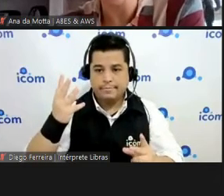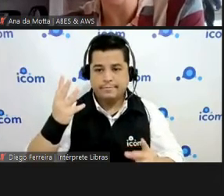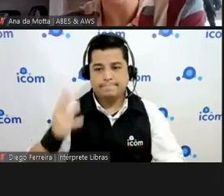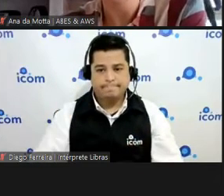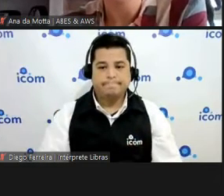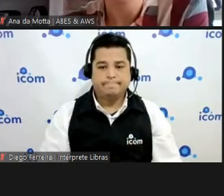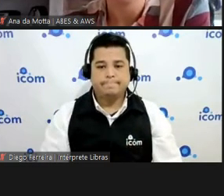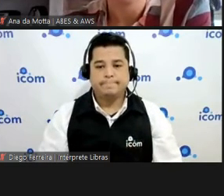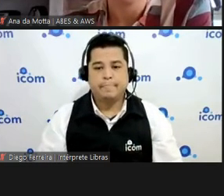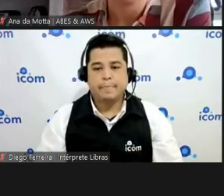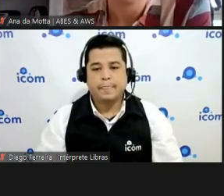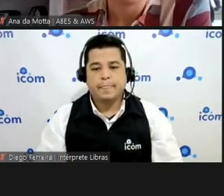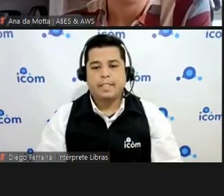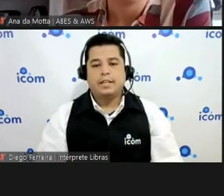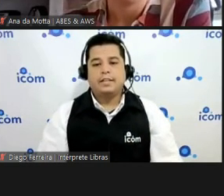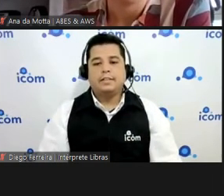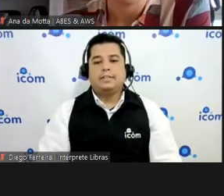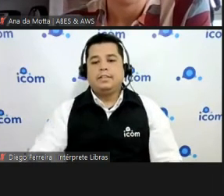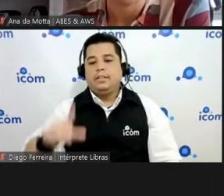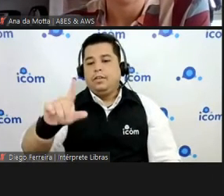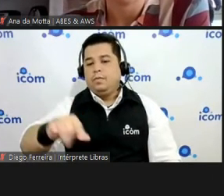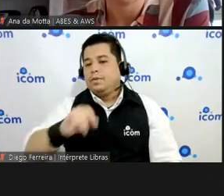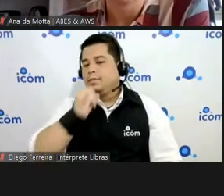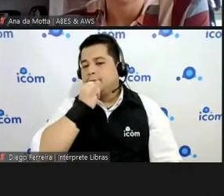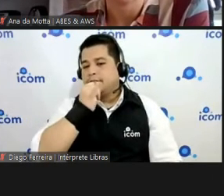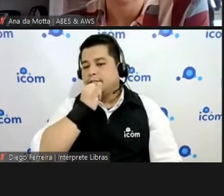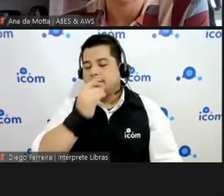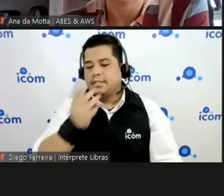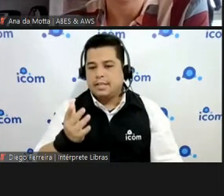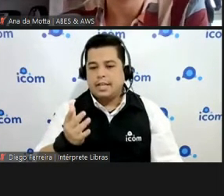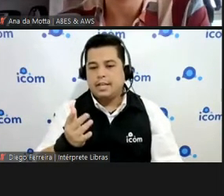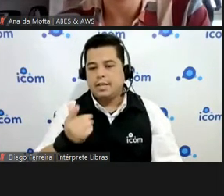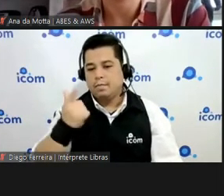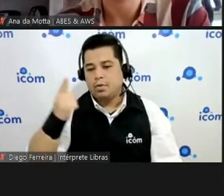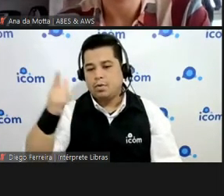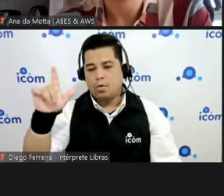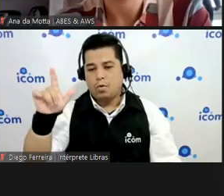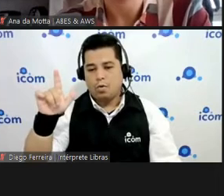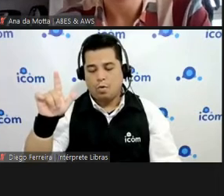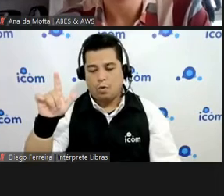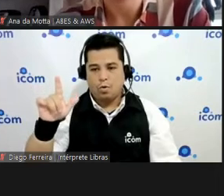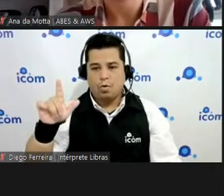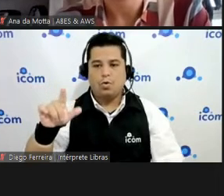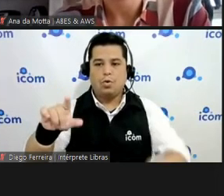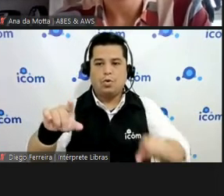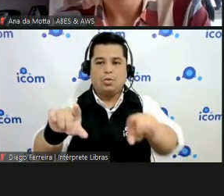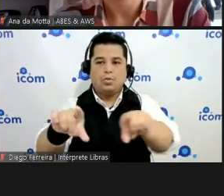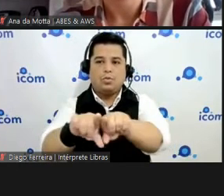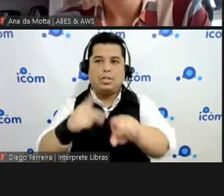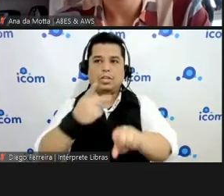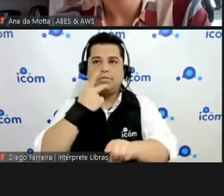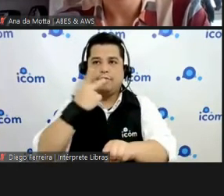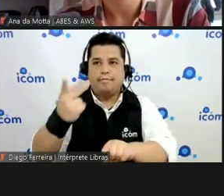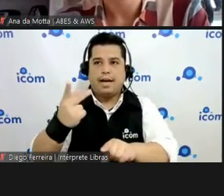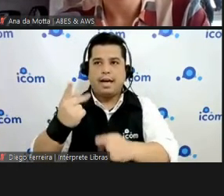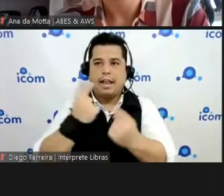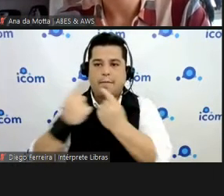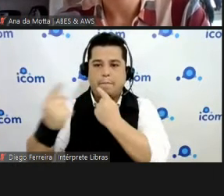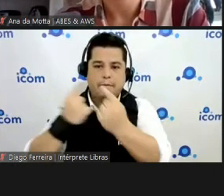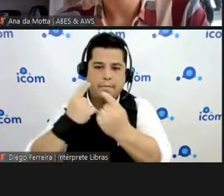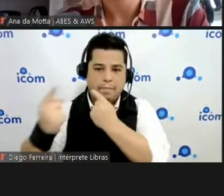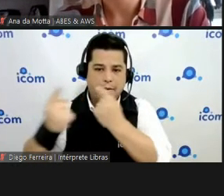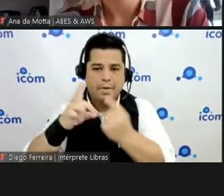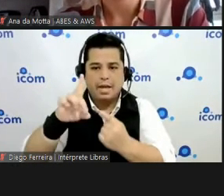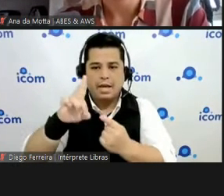são esses tá quando a gente fala e aí eu vou falar do diálogo competitivo e da do credenciamento que você pediu